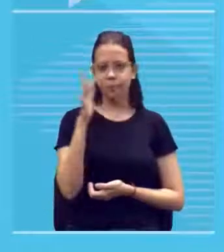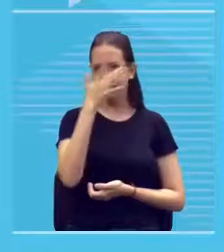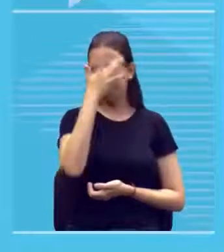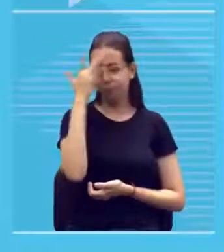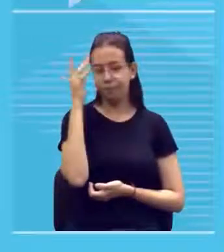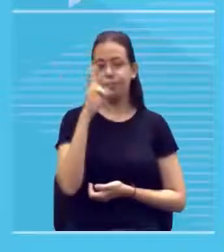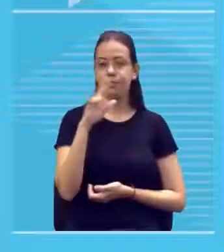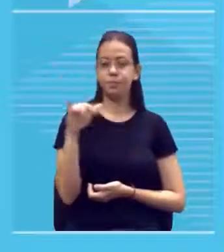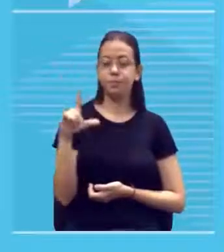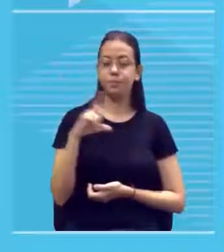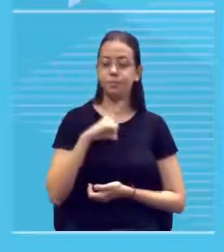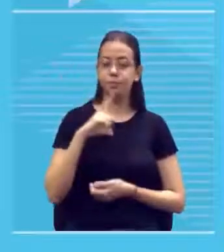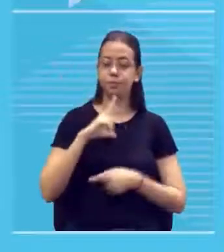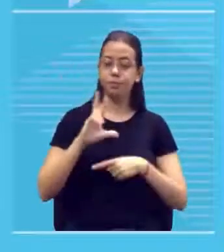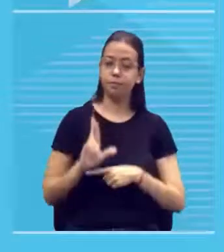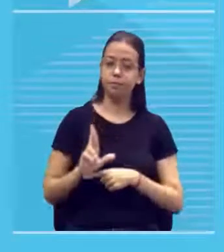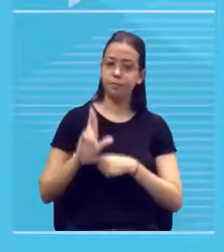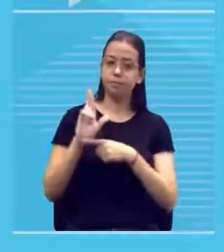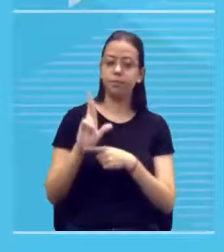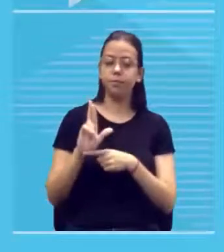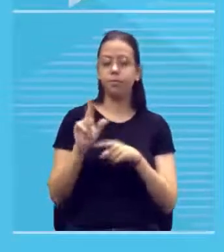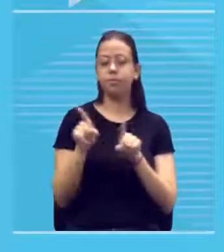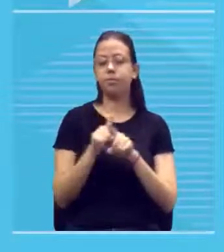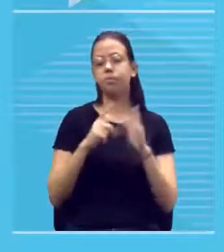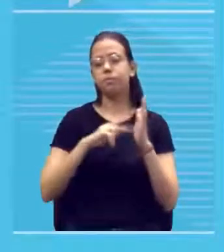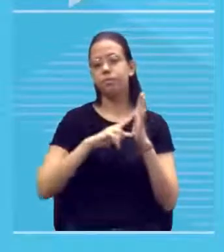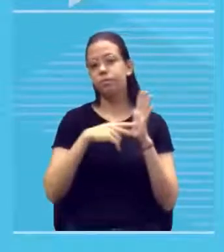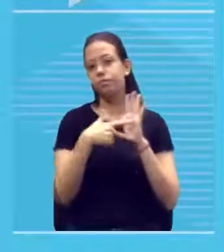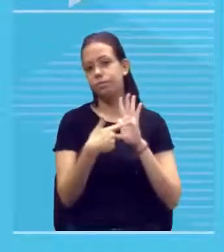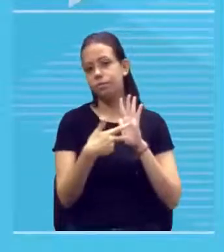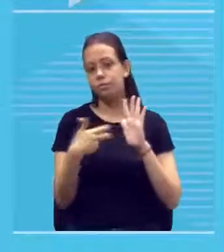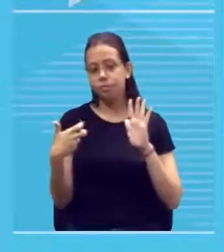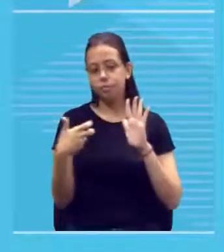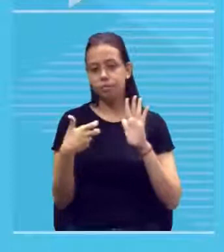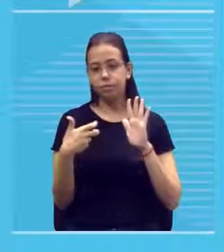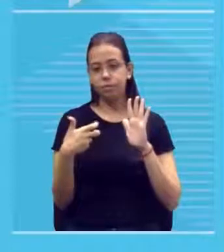vai ter uma representação uma interpretação aliás